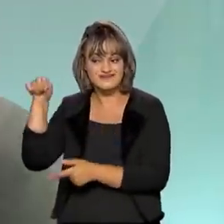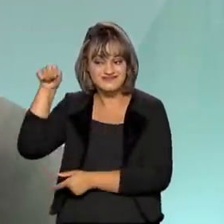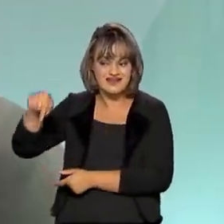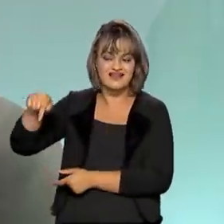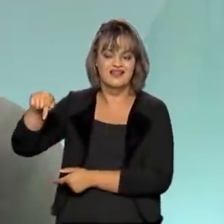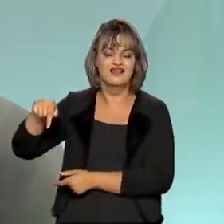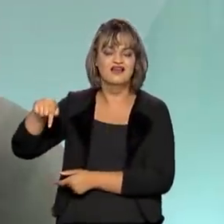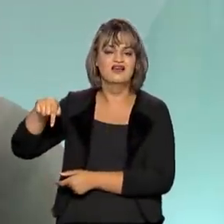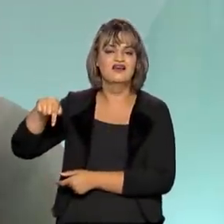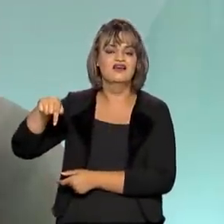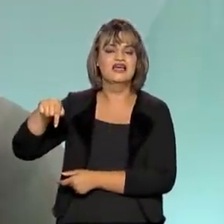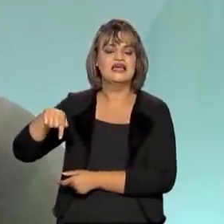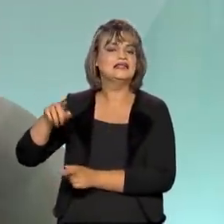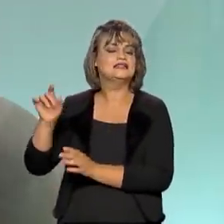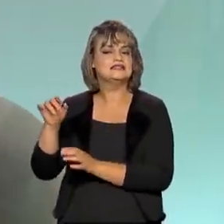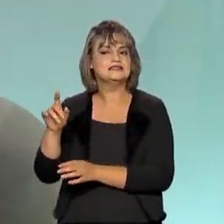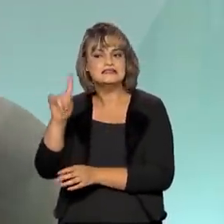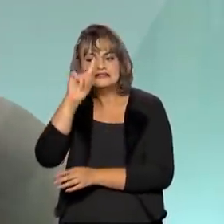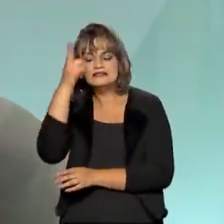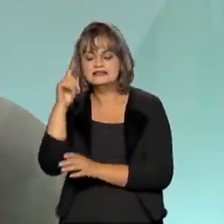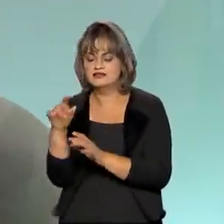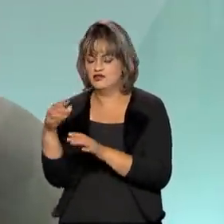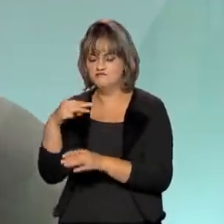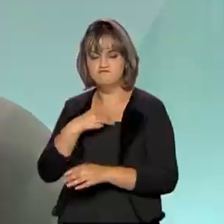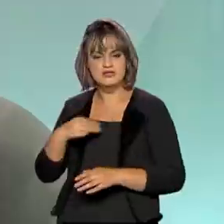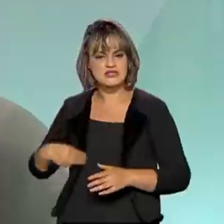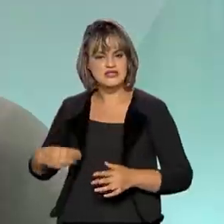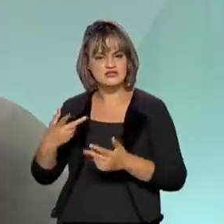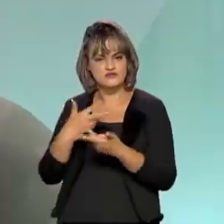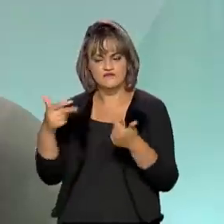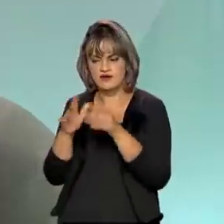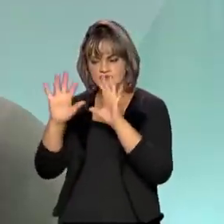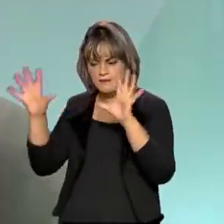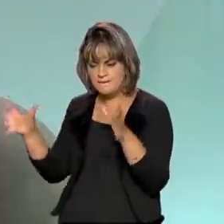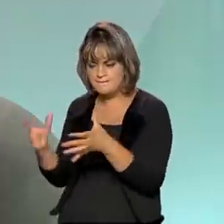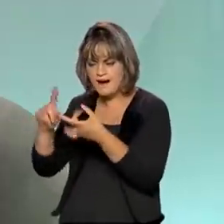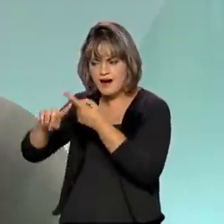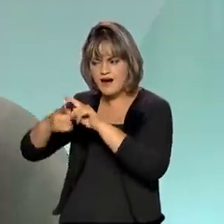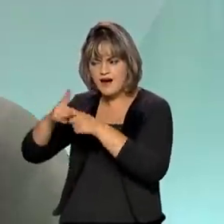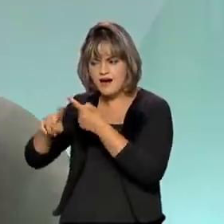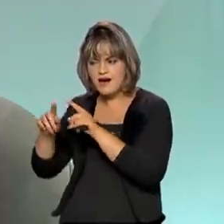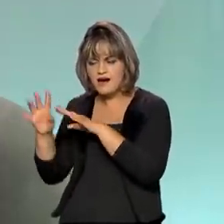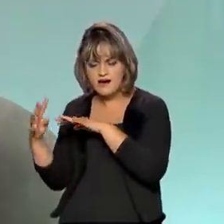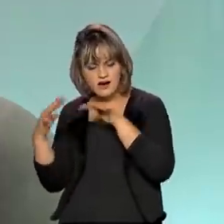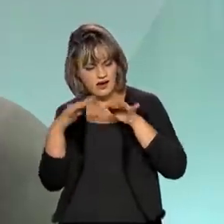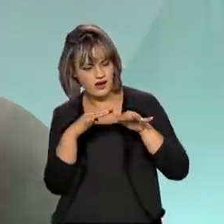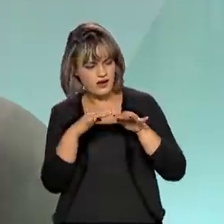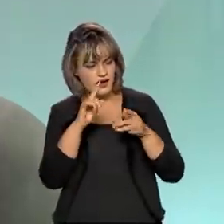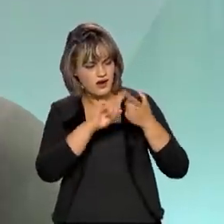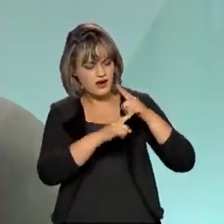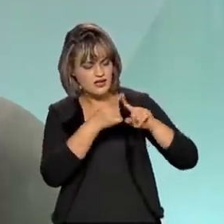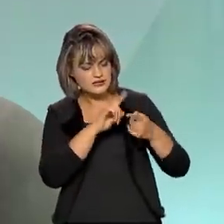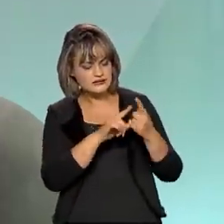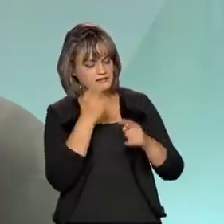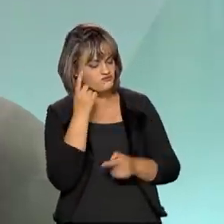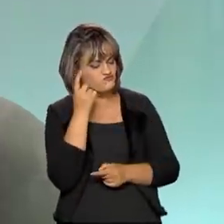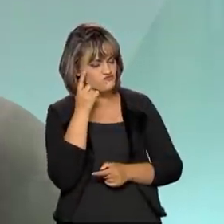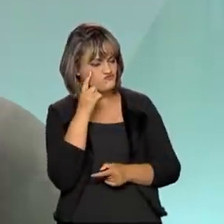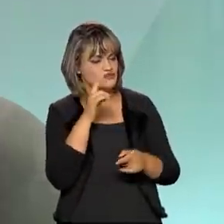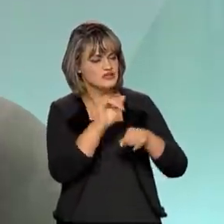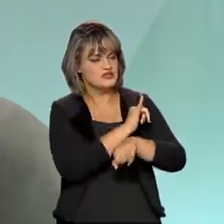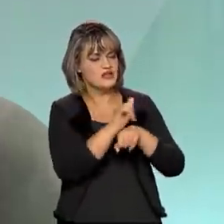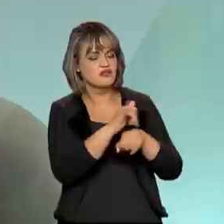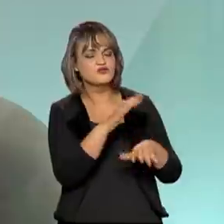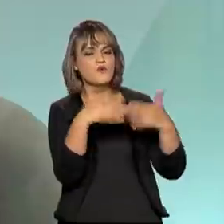cria esse fórum de ministros e permite uma avaliação das medidas que são necessárias para